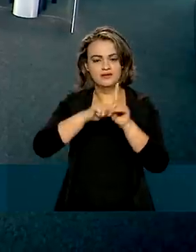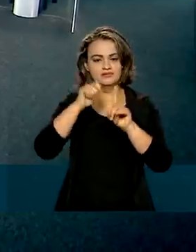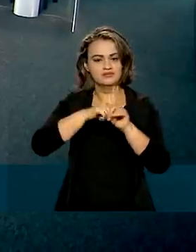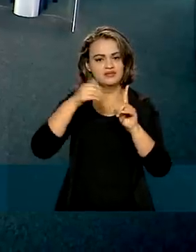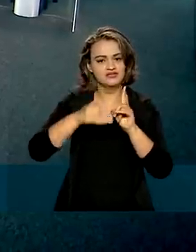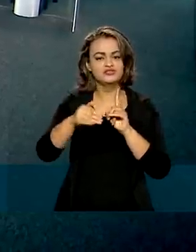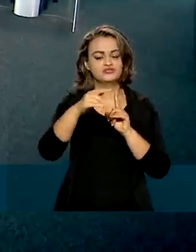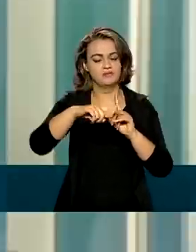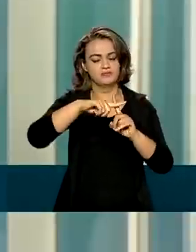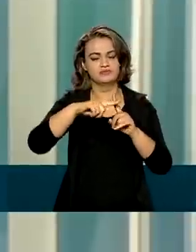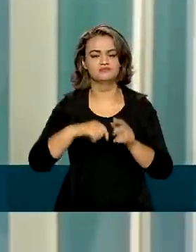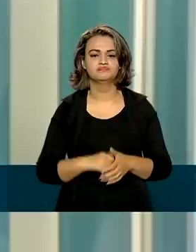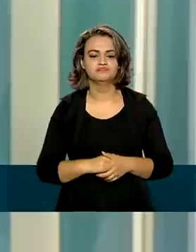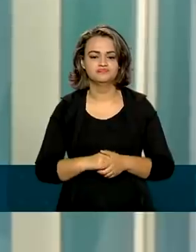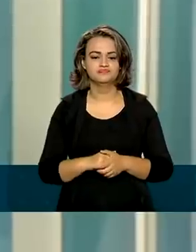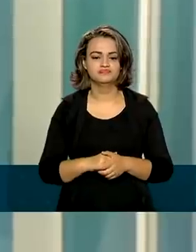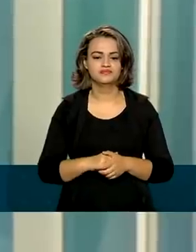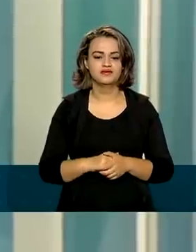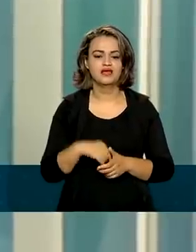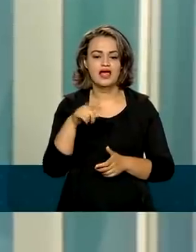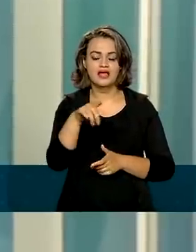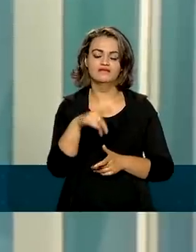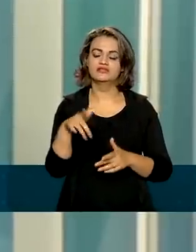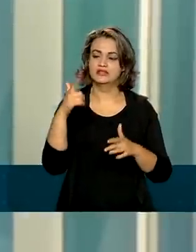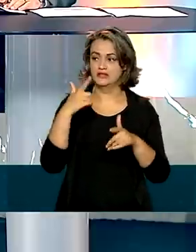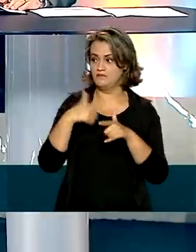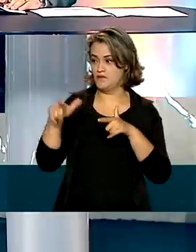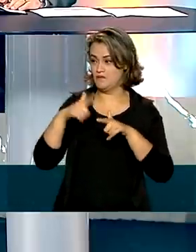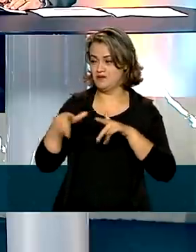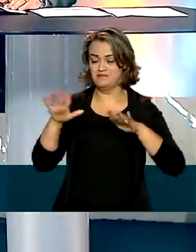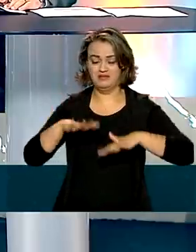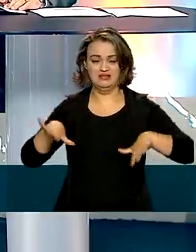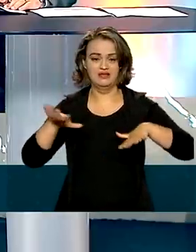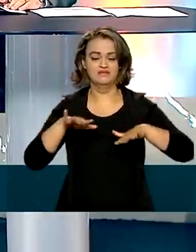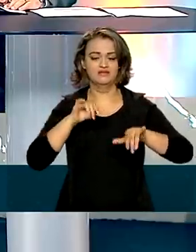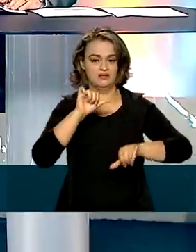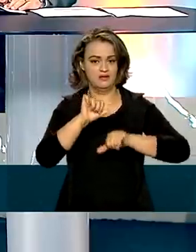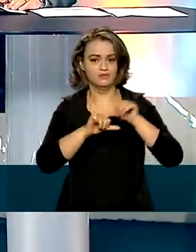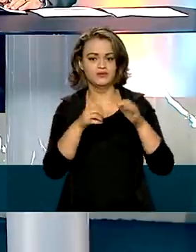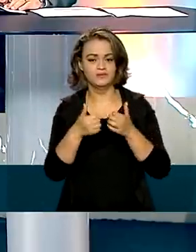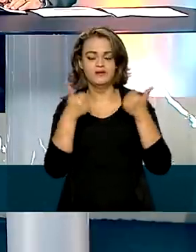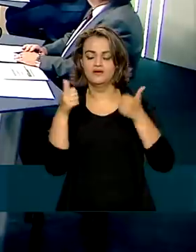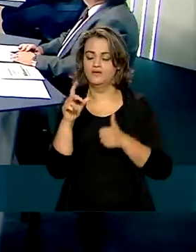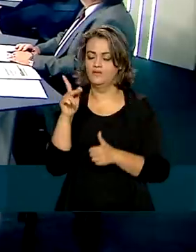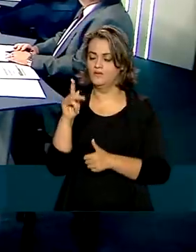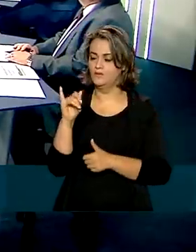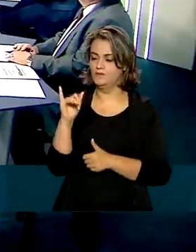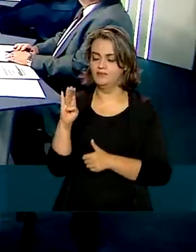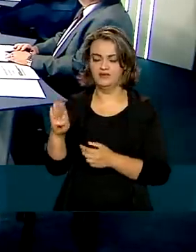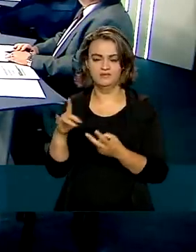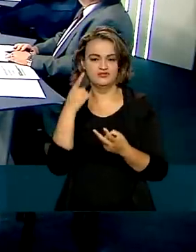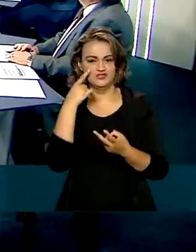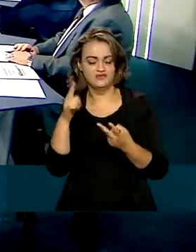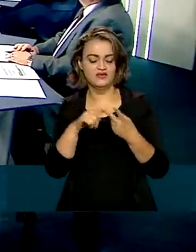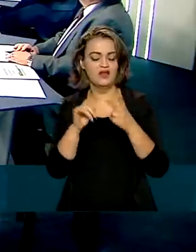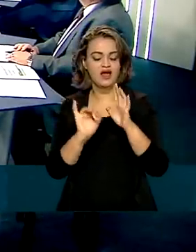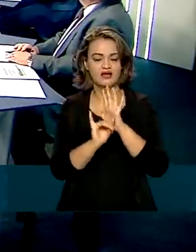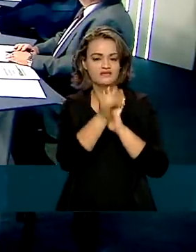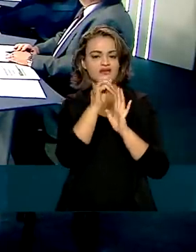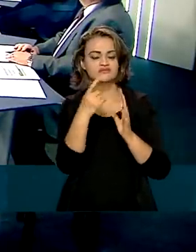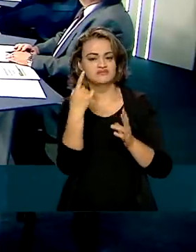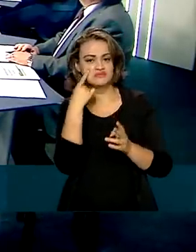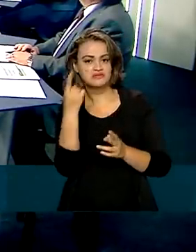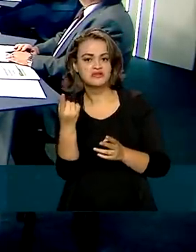é positivo. A gente está saindo da crise com muita força. O resultado do PIB demonstra isso. A inflação até que a gente estiver chegando no Brasil,